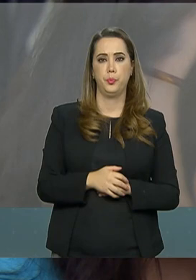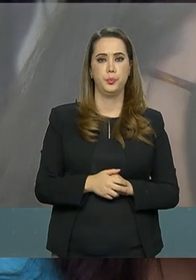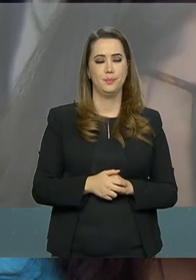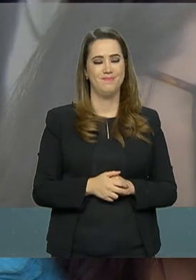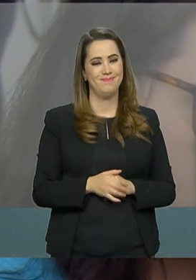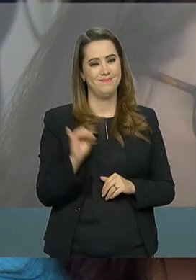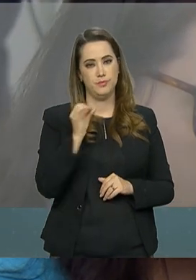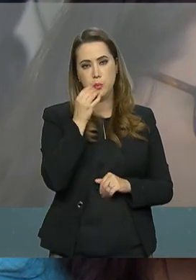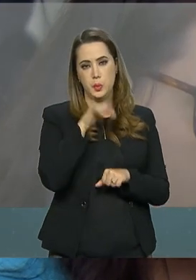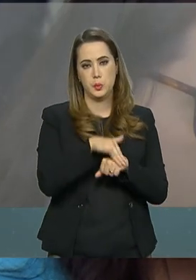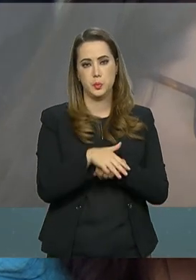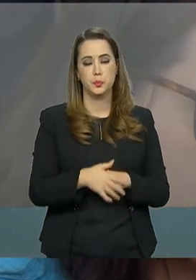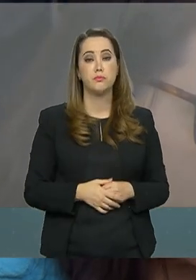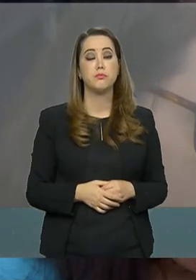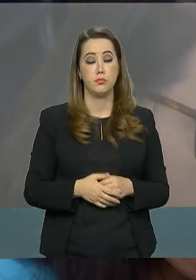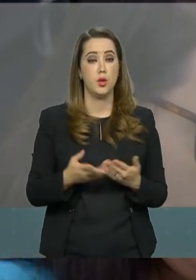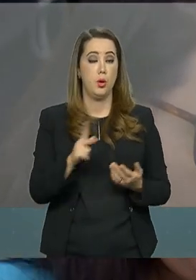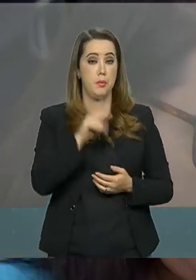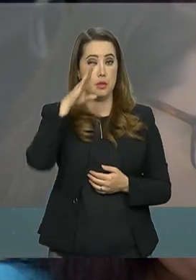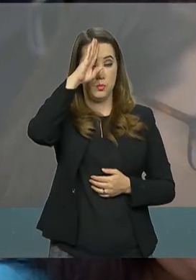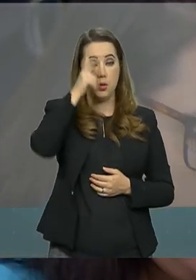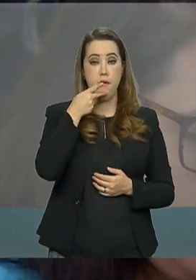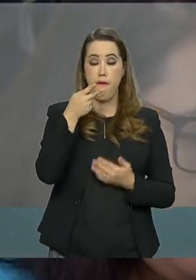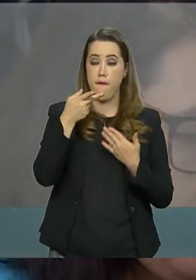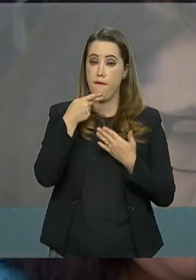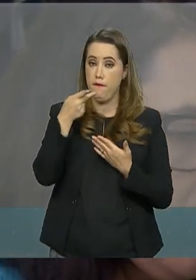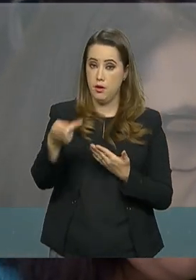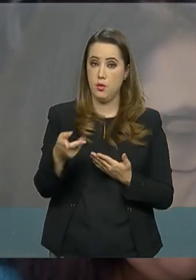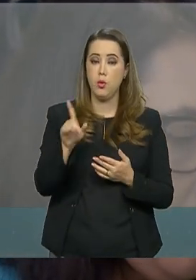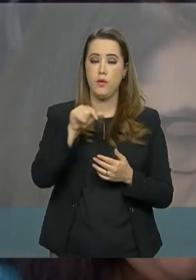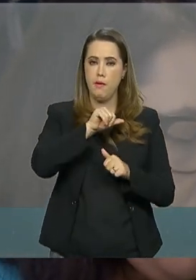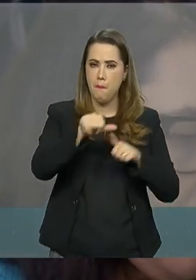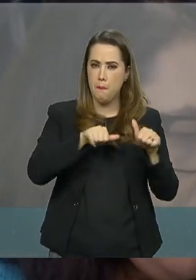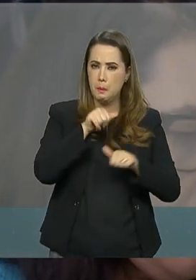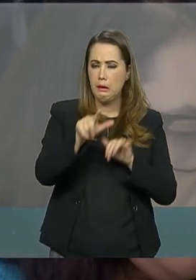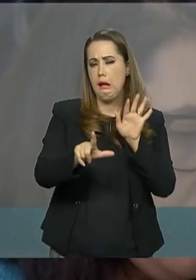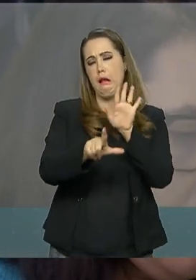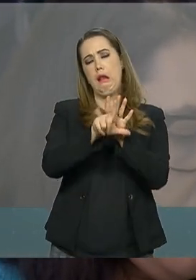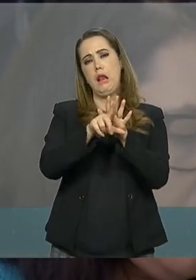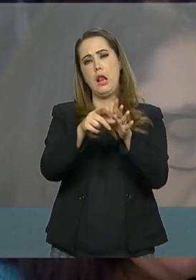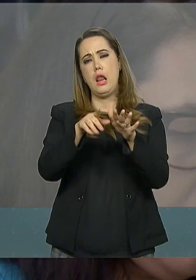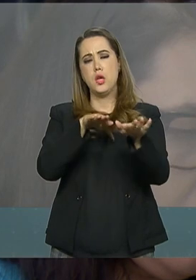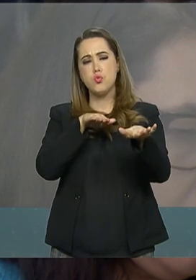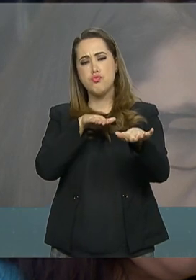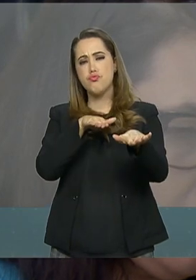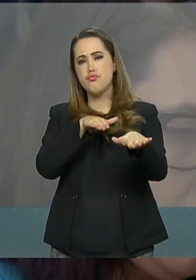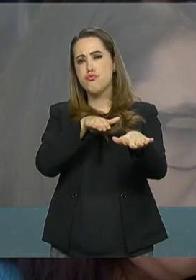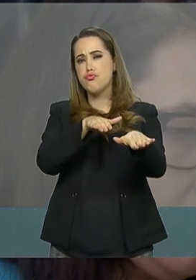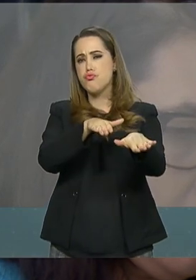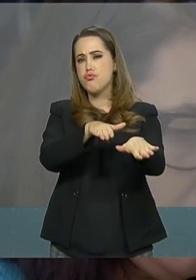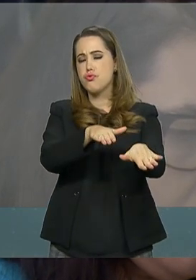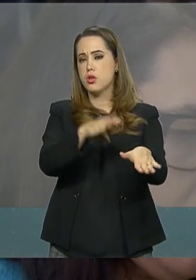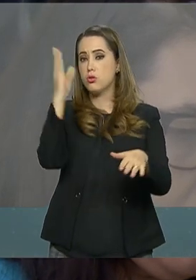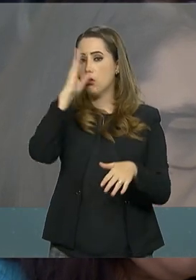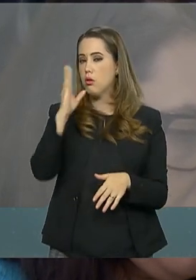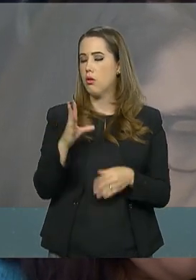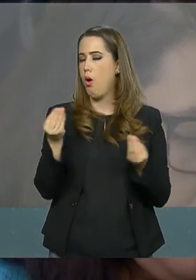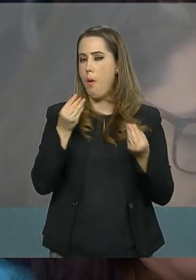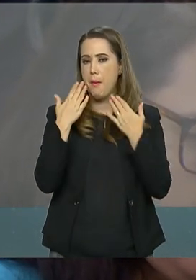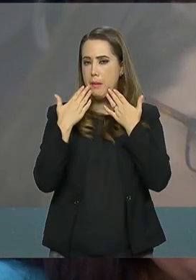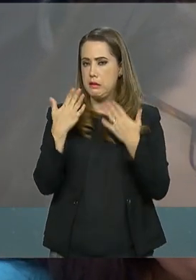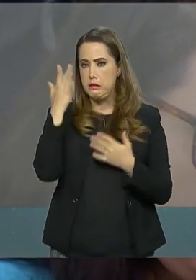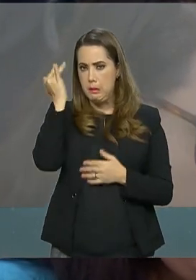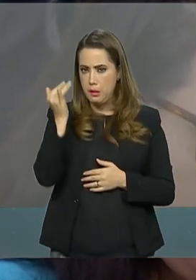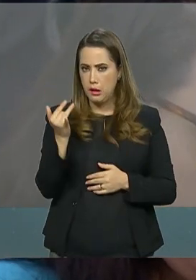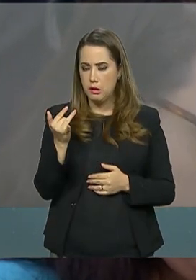nesta semana que vai apresentar um projeto de lei com alterações no Código de Trânsito Brasileiro. A intenção é apresentar amanhã? Como vai ser? Vai ser